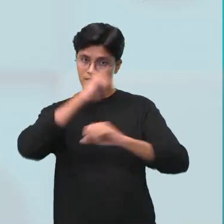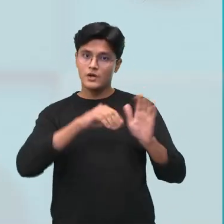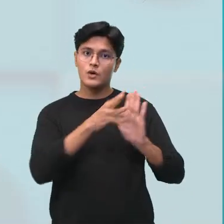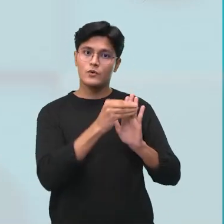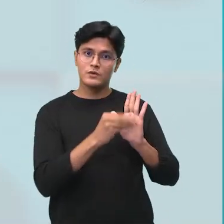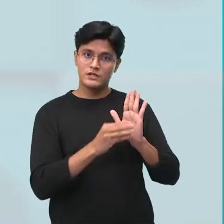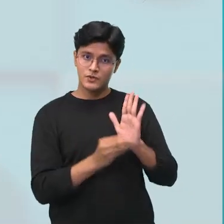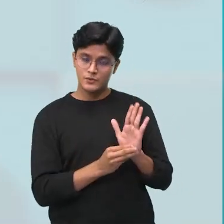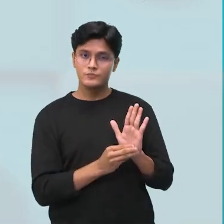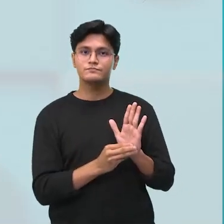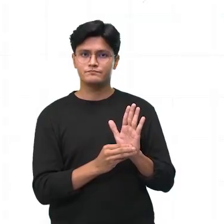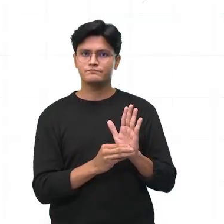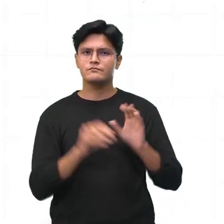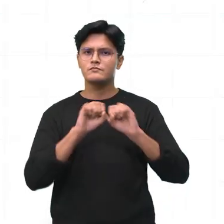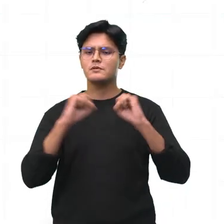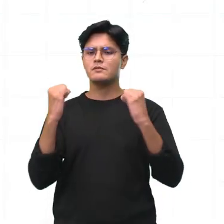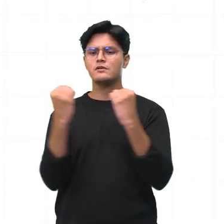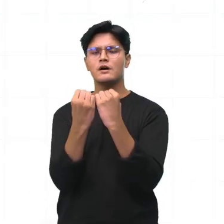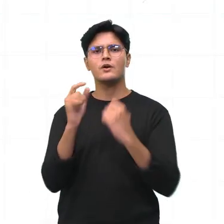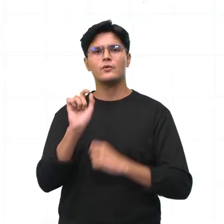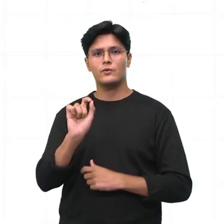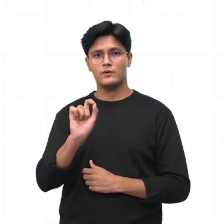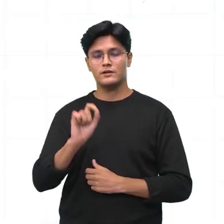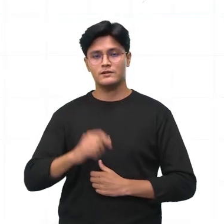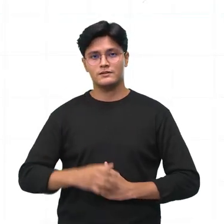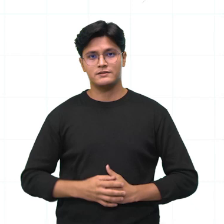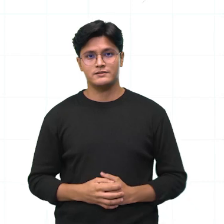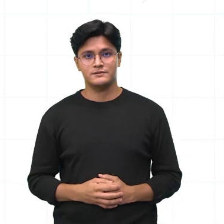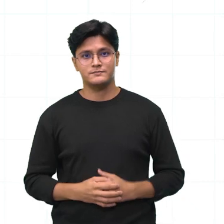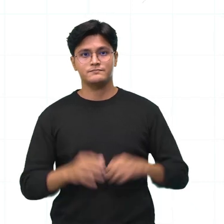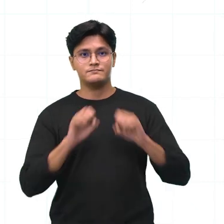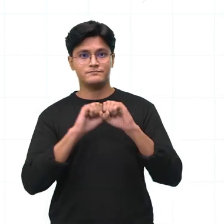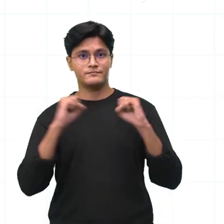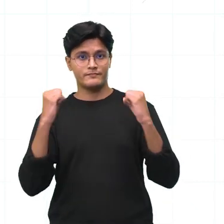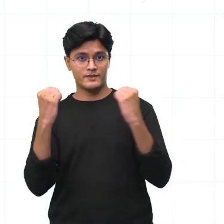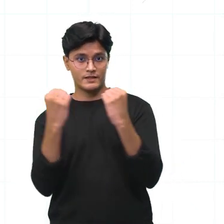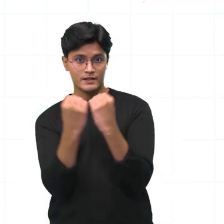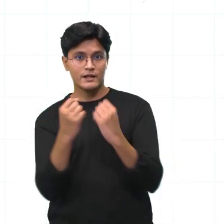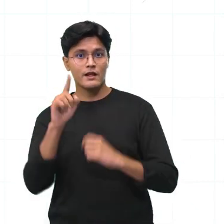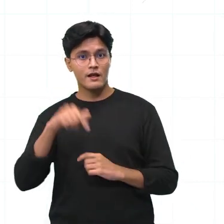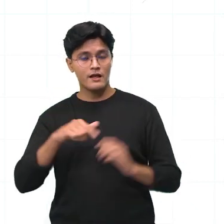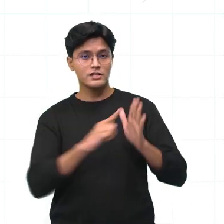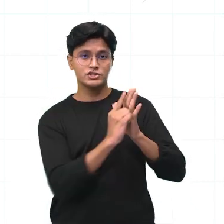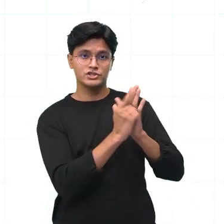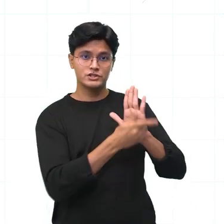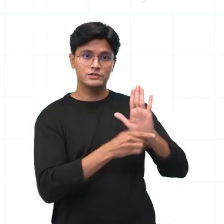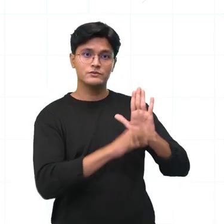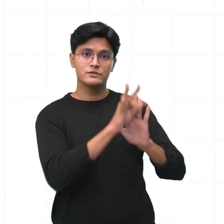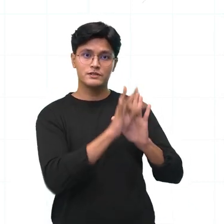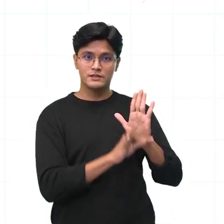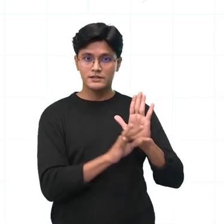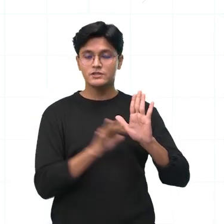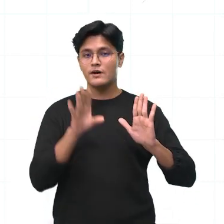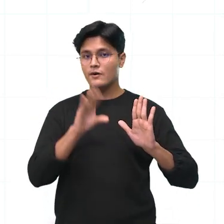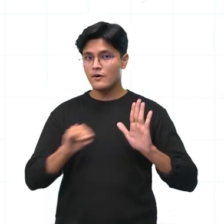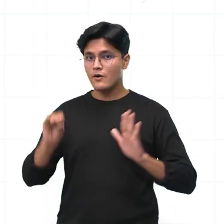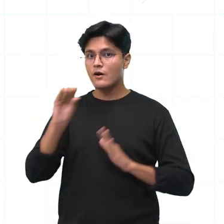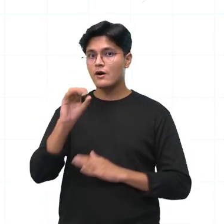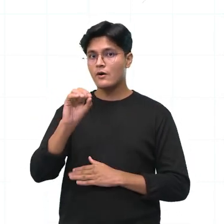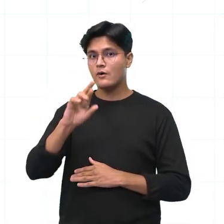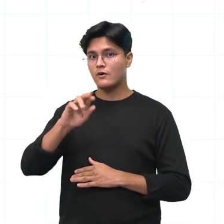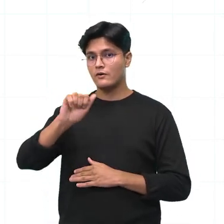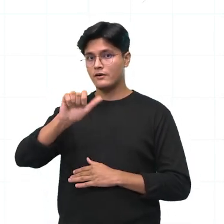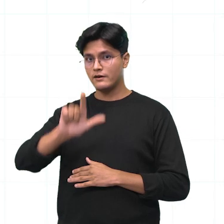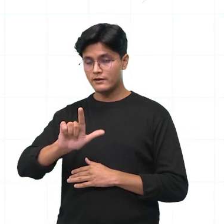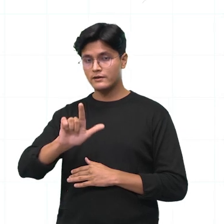Vamos ver, então, o que é um seminário? Olha só! O seminário é um gênero textual oral, né? Ou